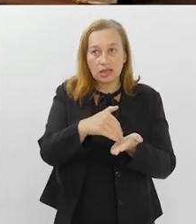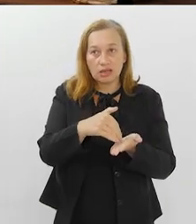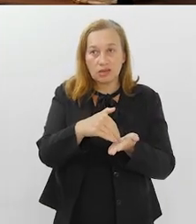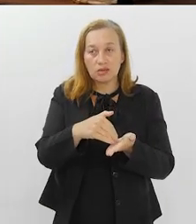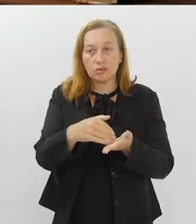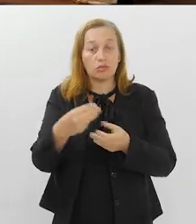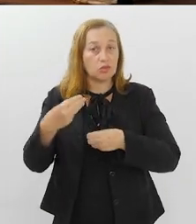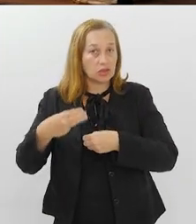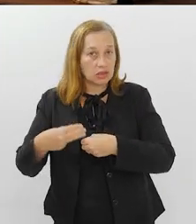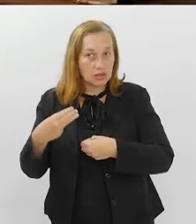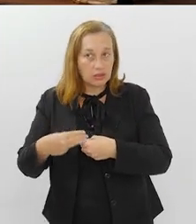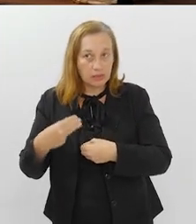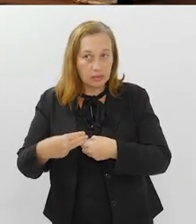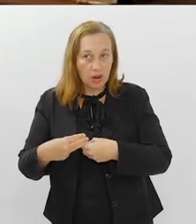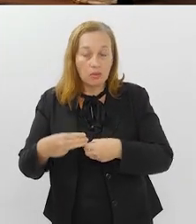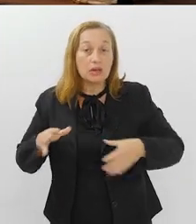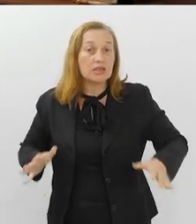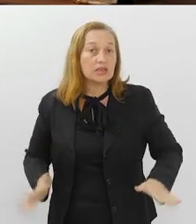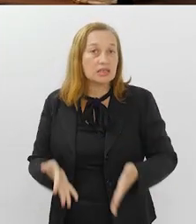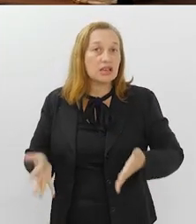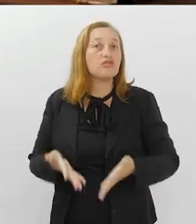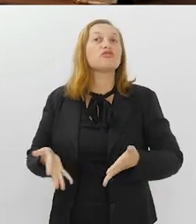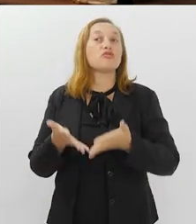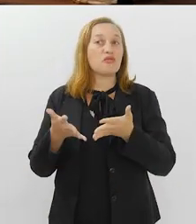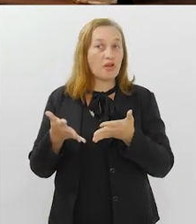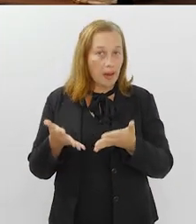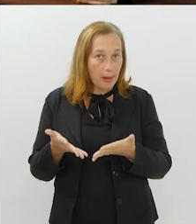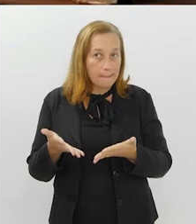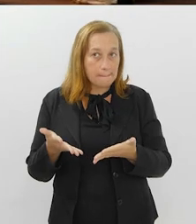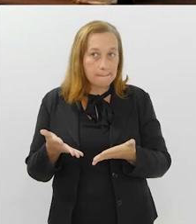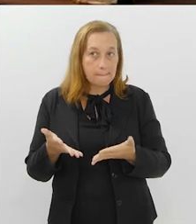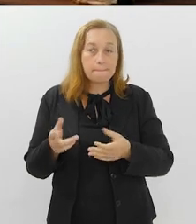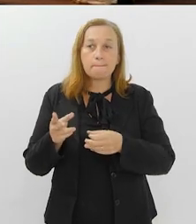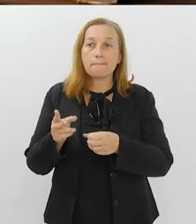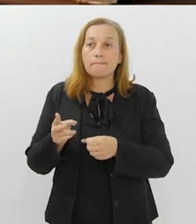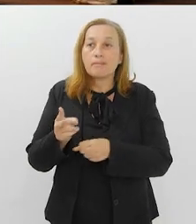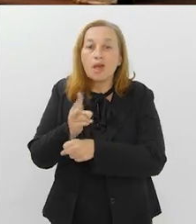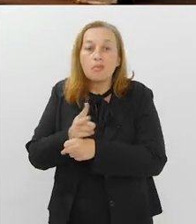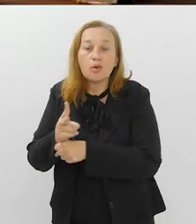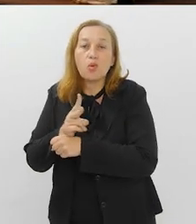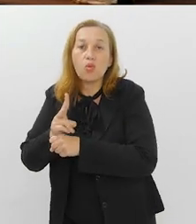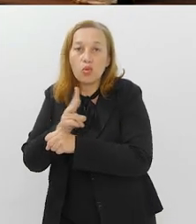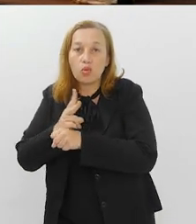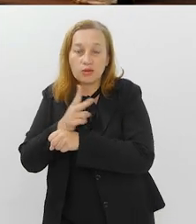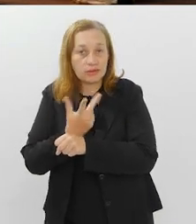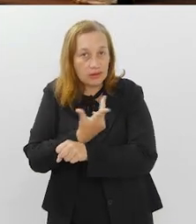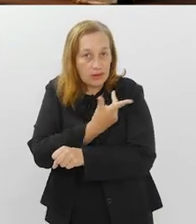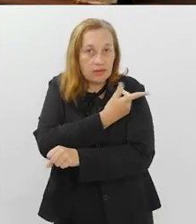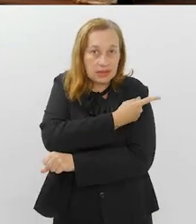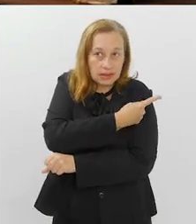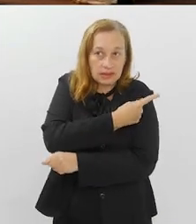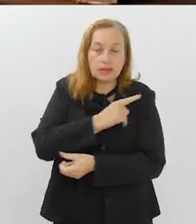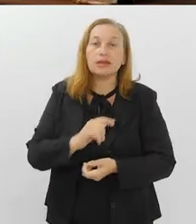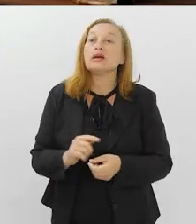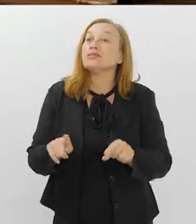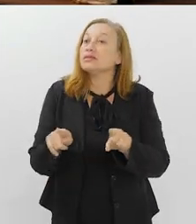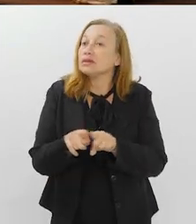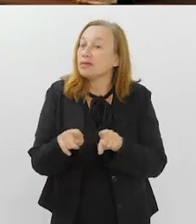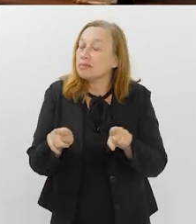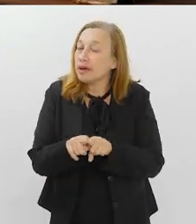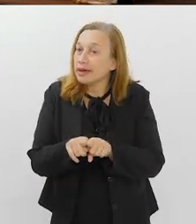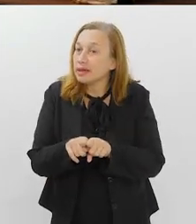municipais para incentivar a procura e essa busca ativa. E